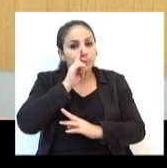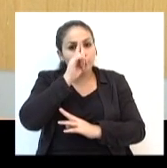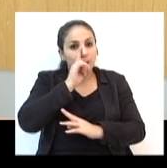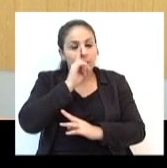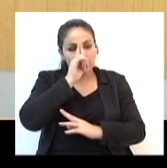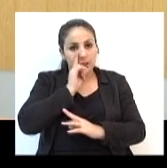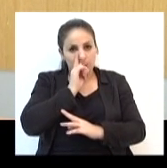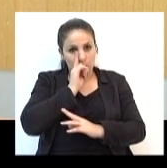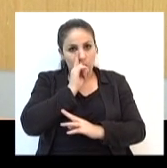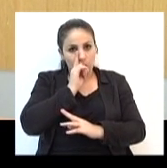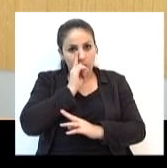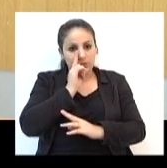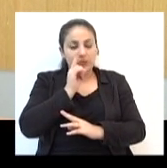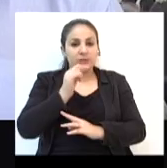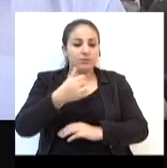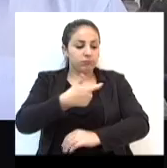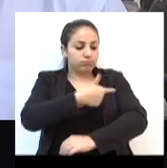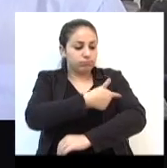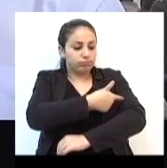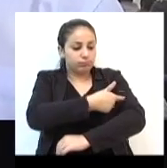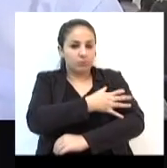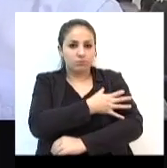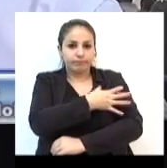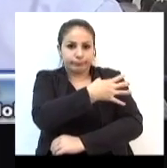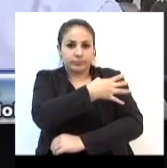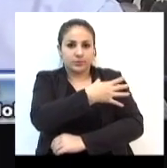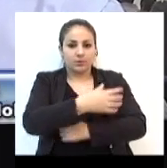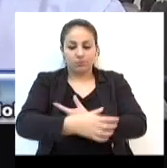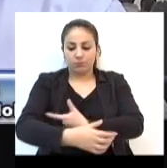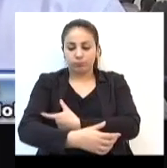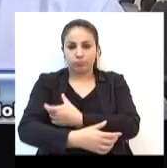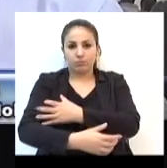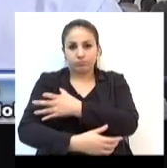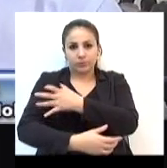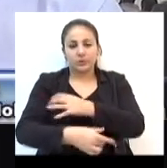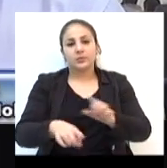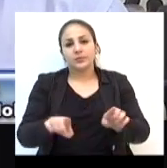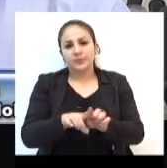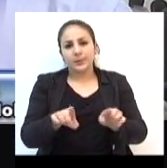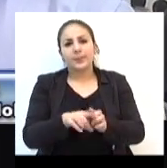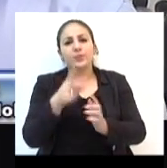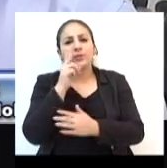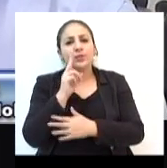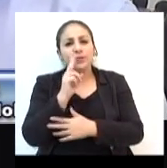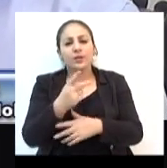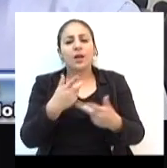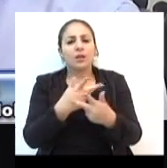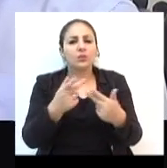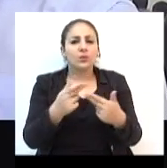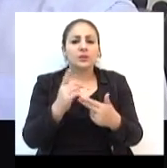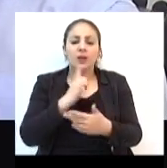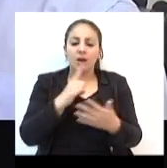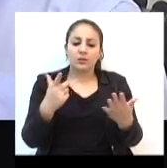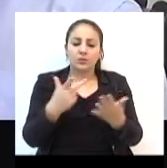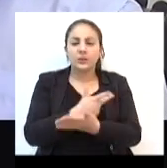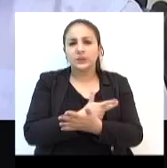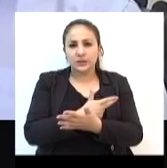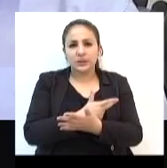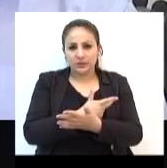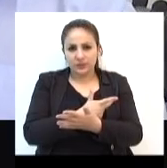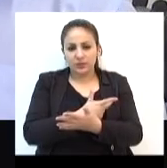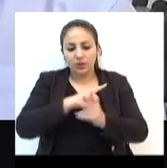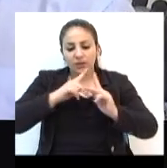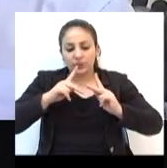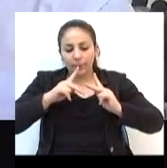consumir anabolizantes. Fiz esse projeto de lei porque a gente vê a mortandade que está acontecendo com os que